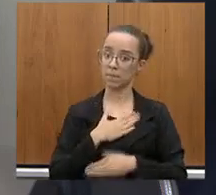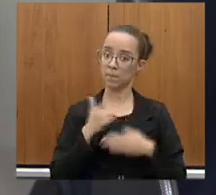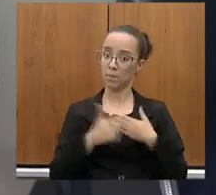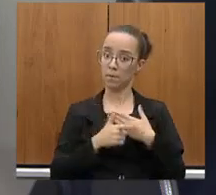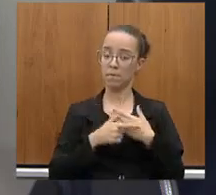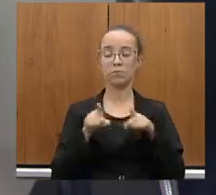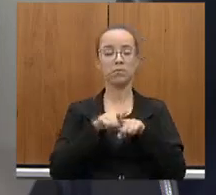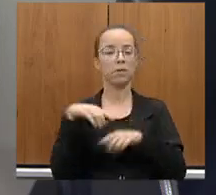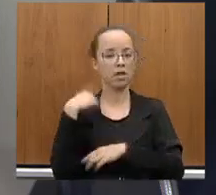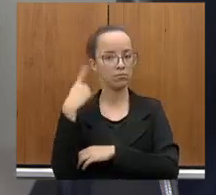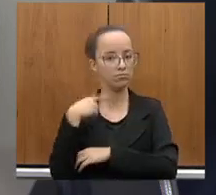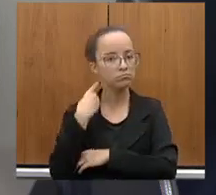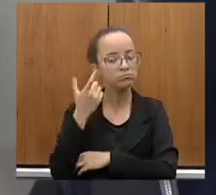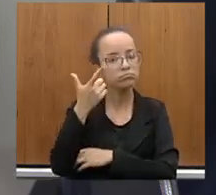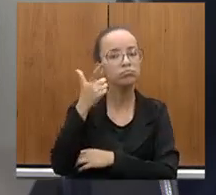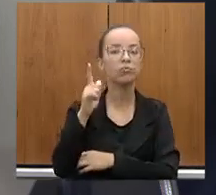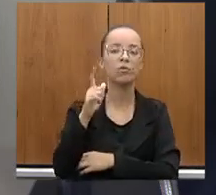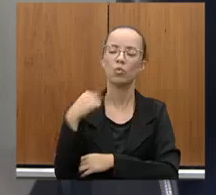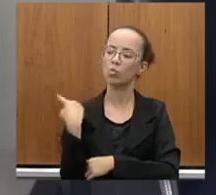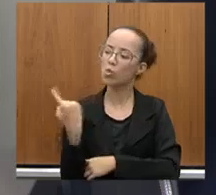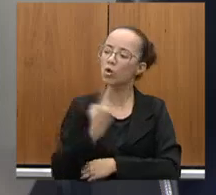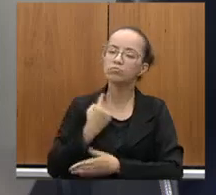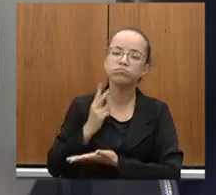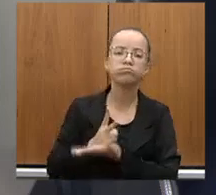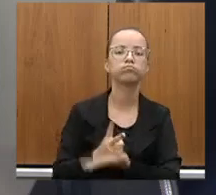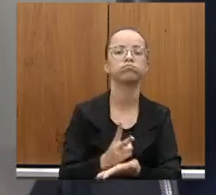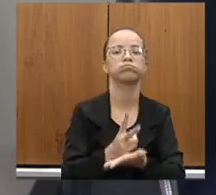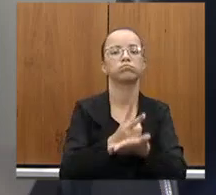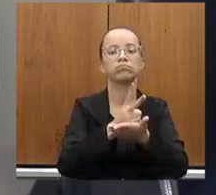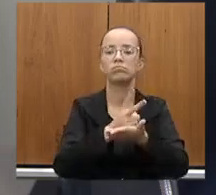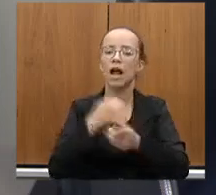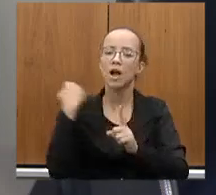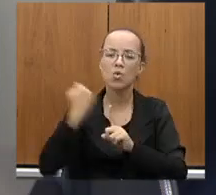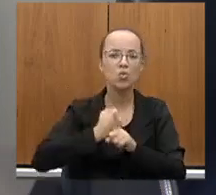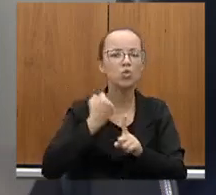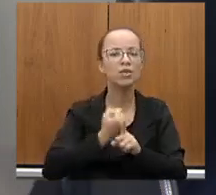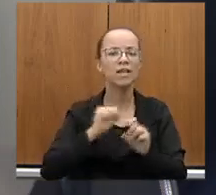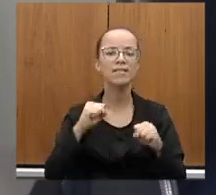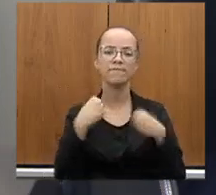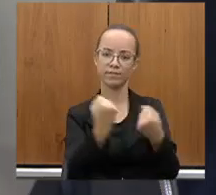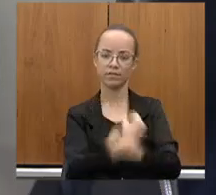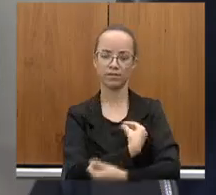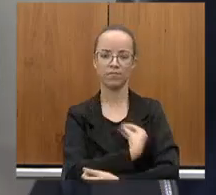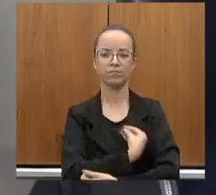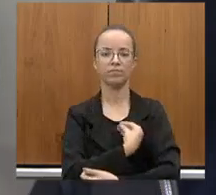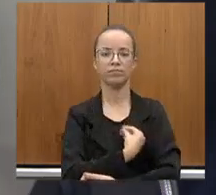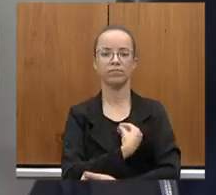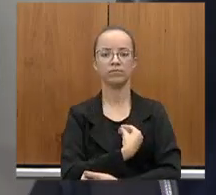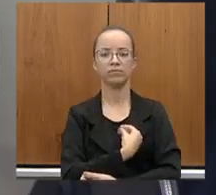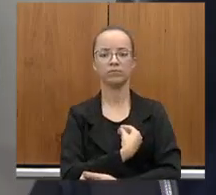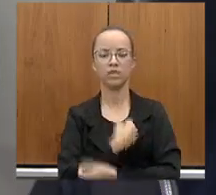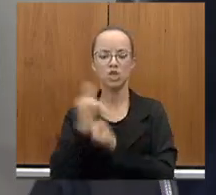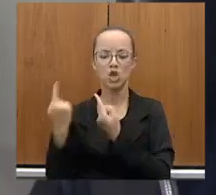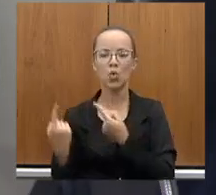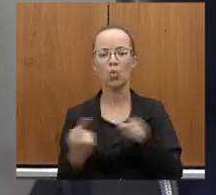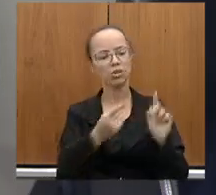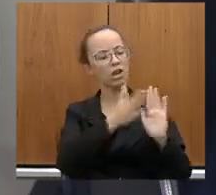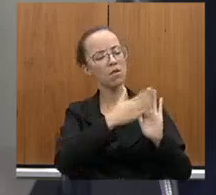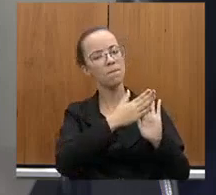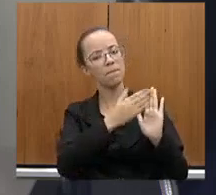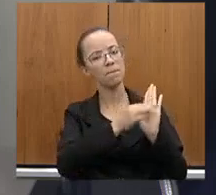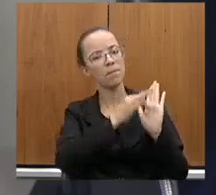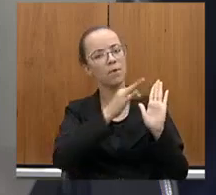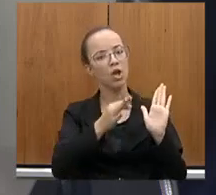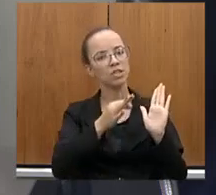colegas parlamentares, nós continuaremos fazendo a luta em defesa da vida e contra proposições